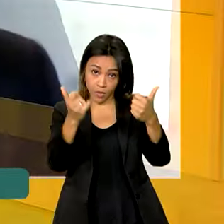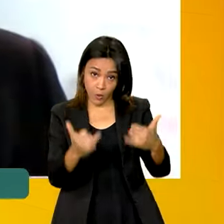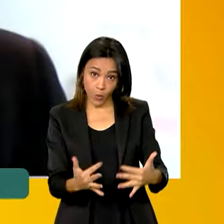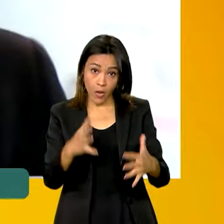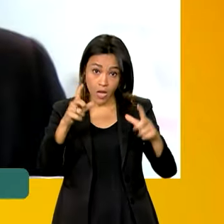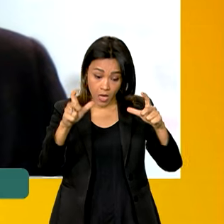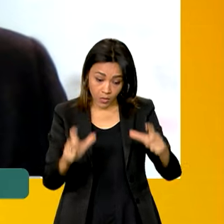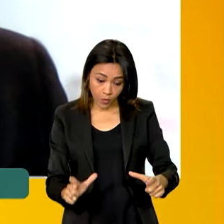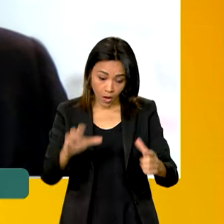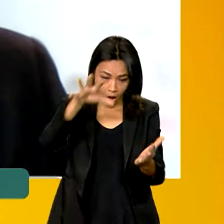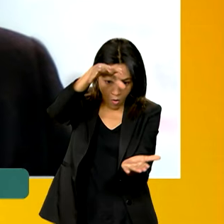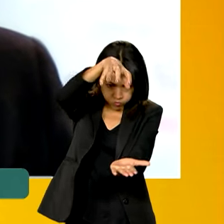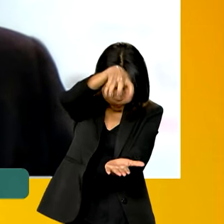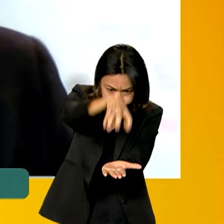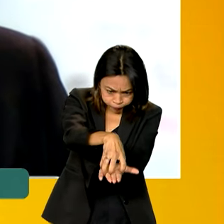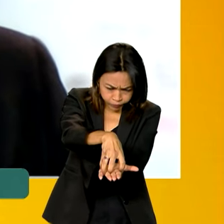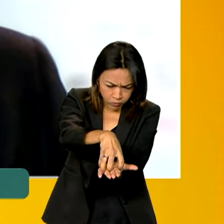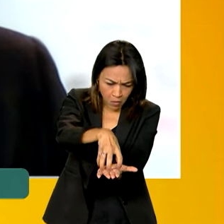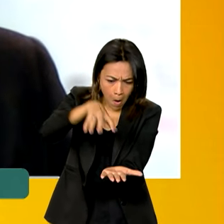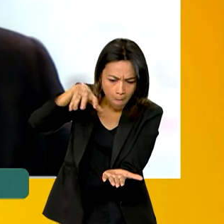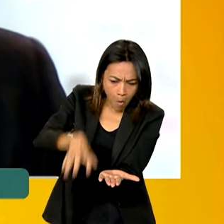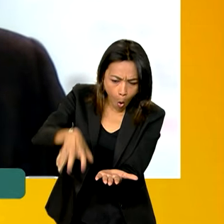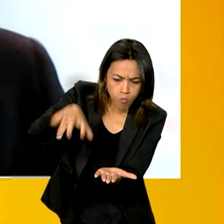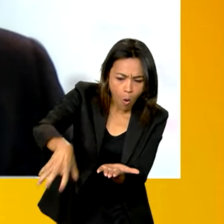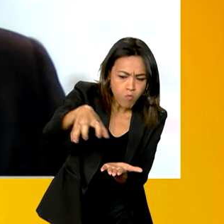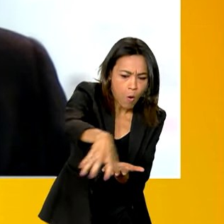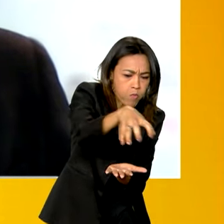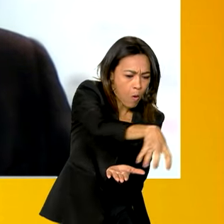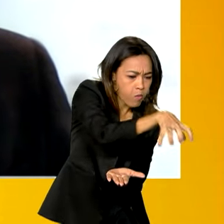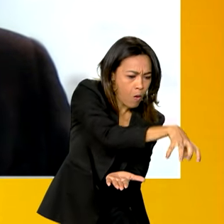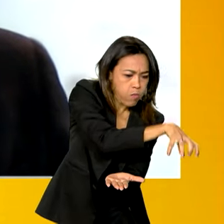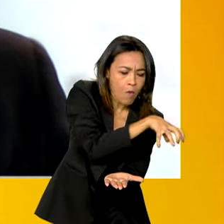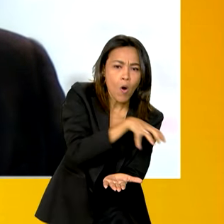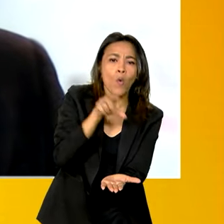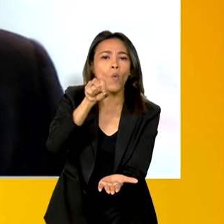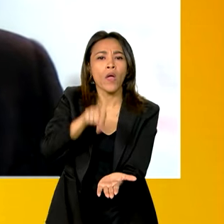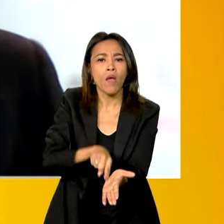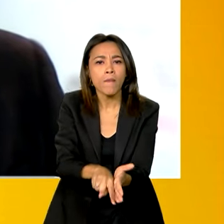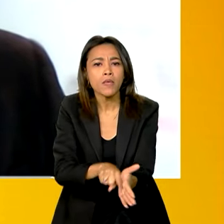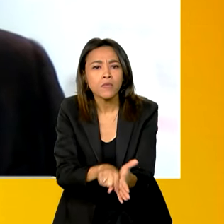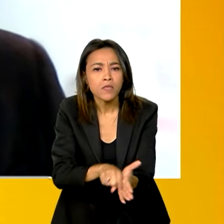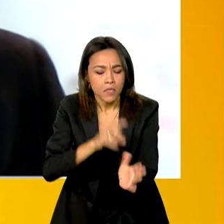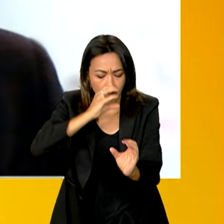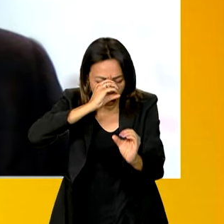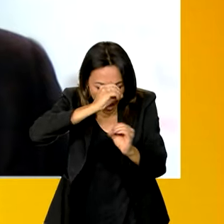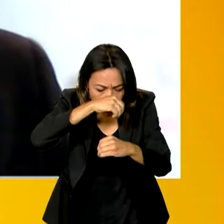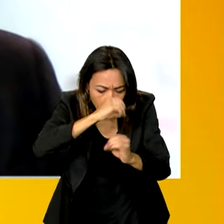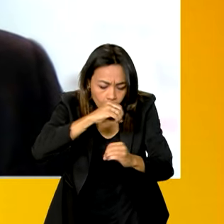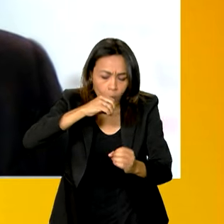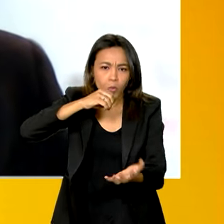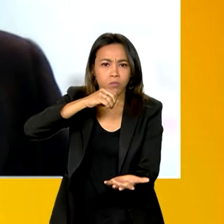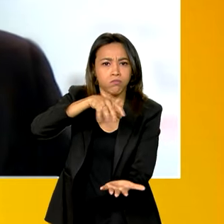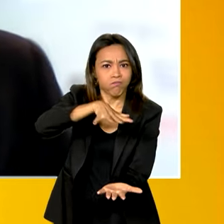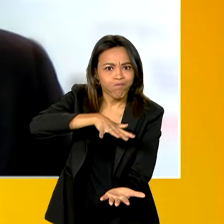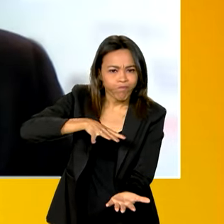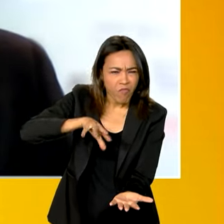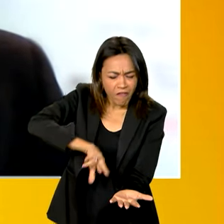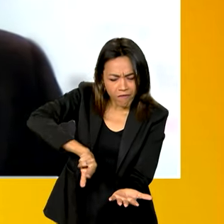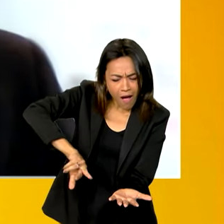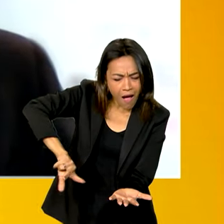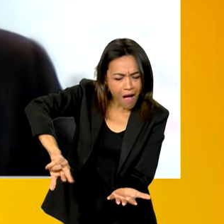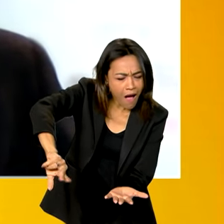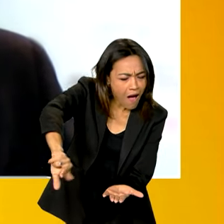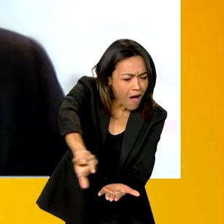vai ser um complexo de laboratórios. Então, quando eu digo complexo de laboratórios, quer dizer que nós vamos ter laboratórios em